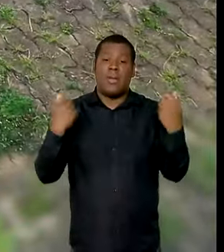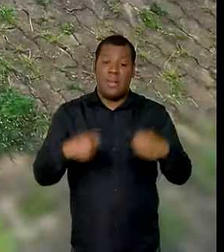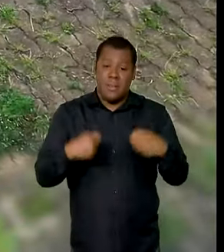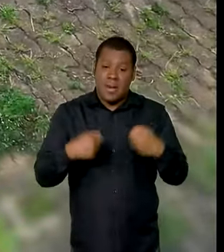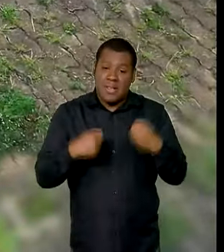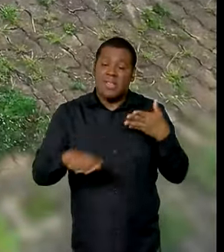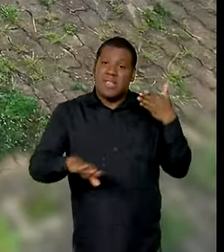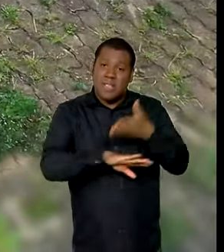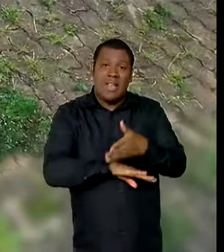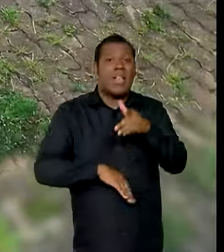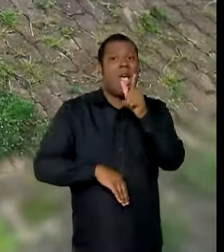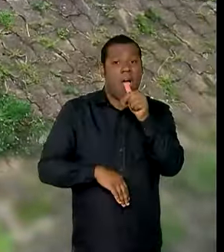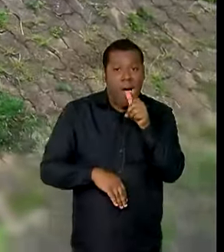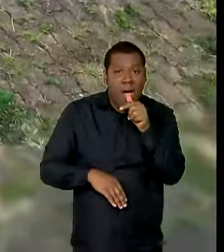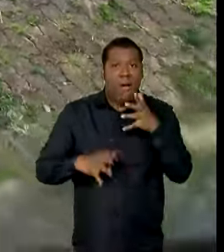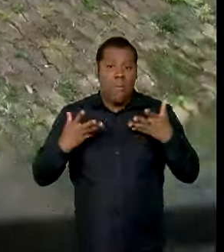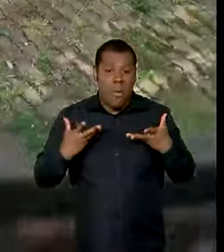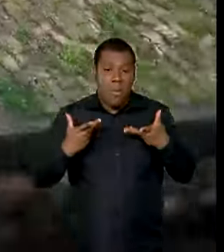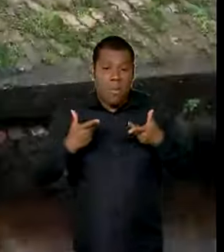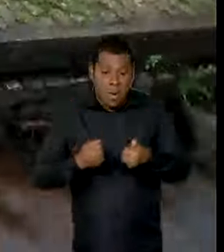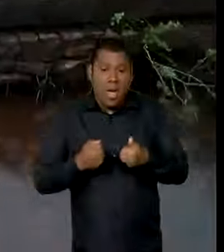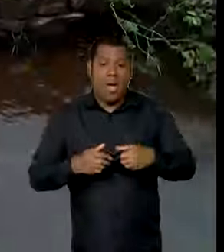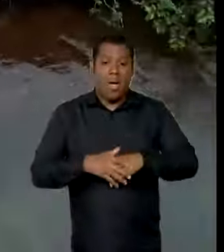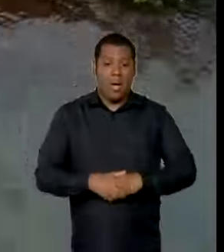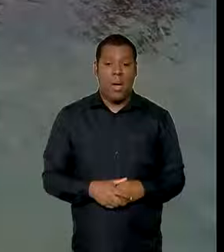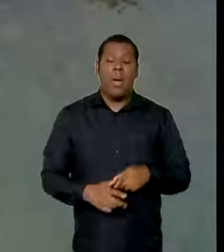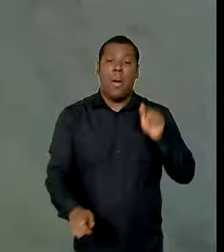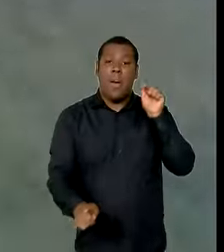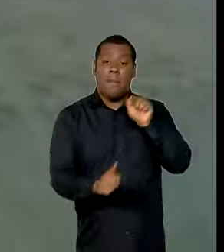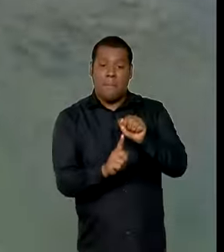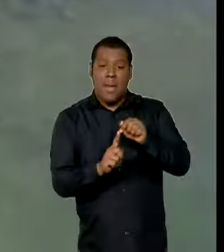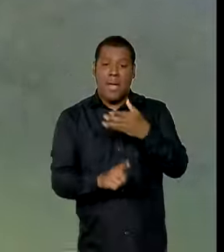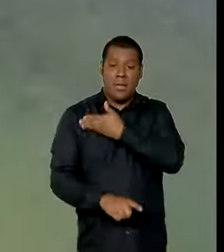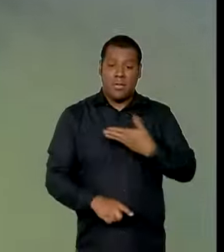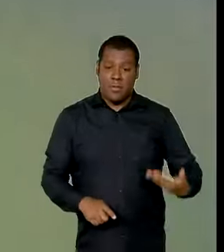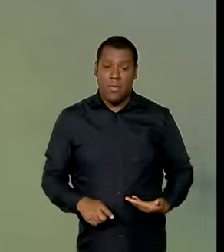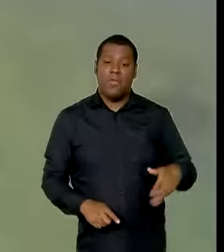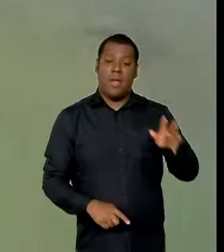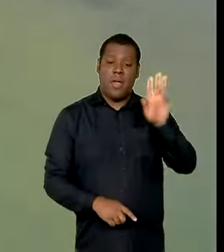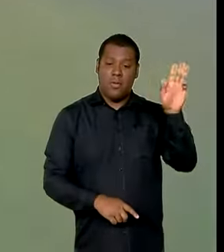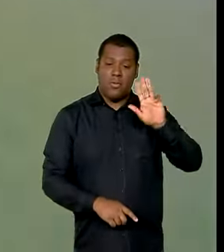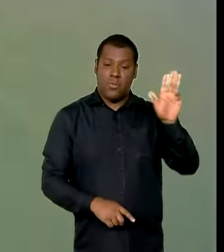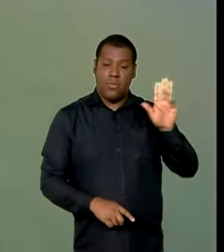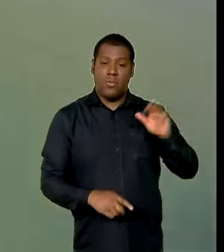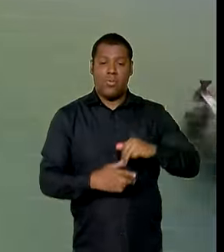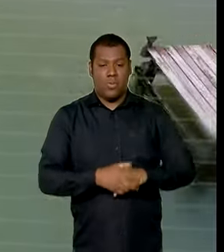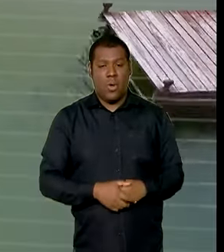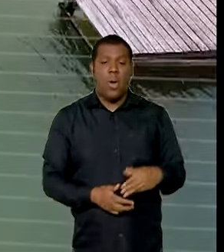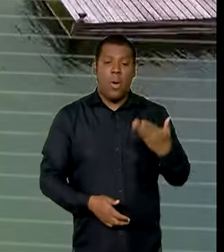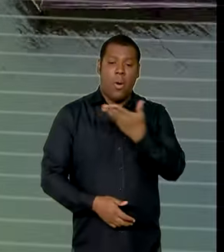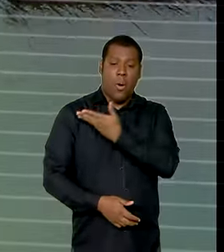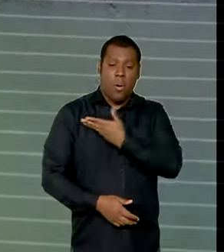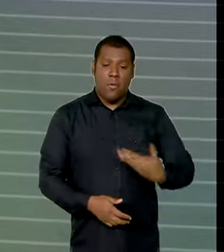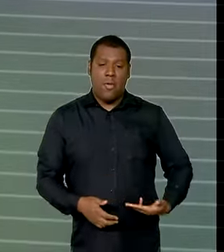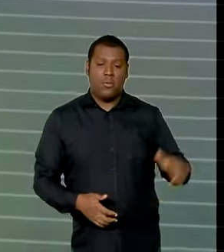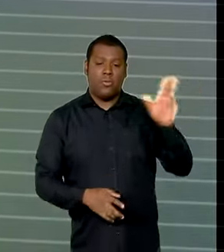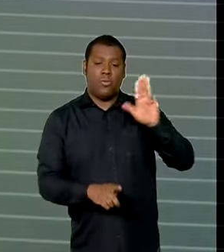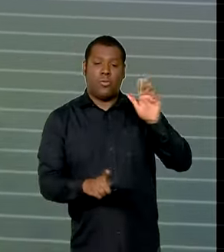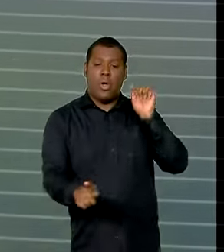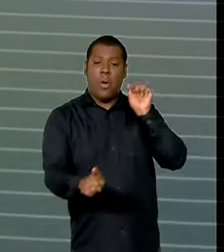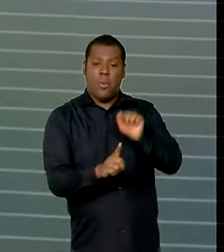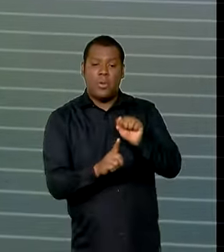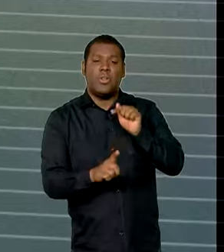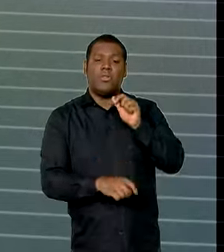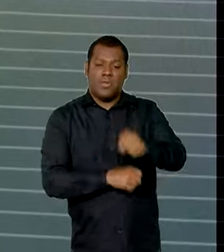e quantidade é uma das principais metas do governo Lula. Na busca por esse objetivo, só em